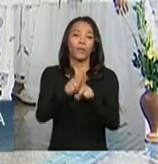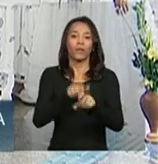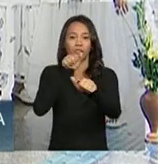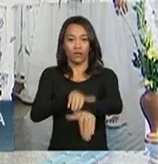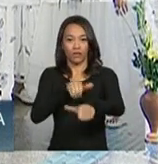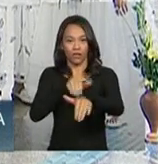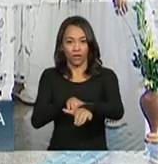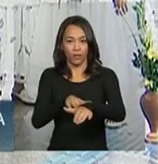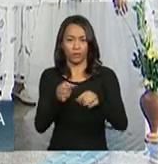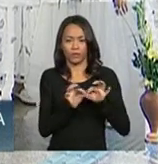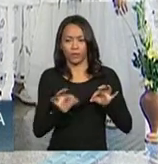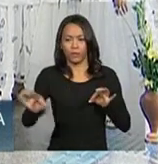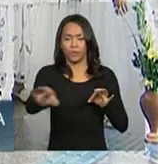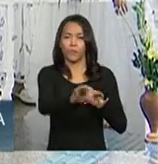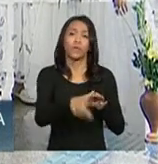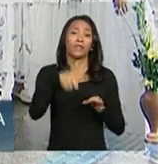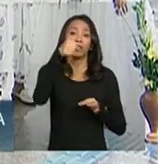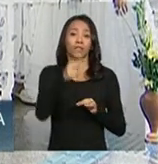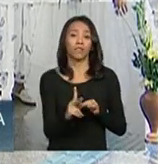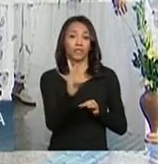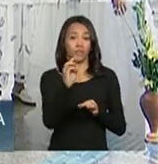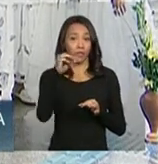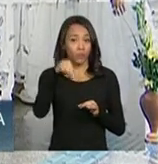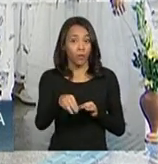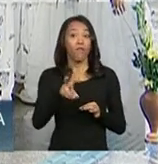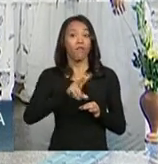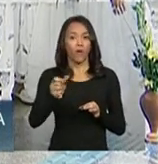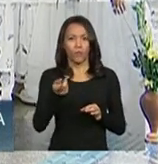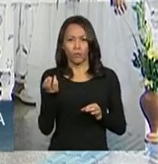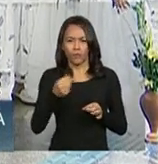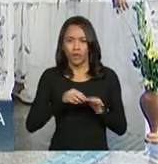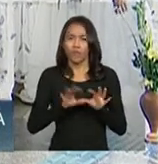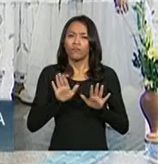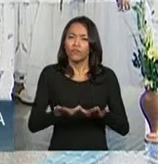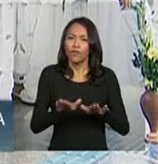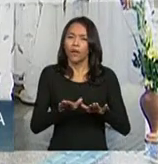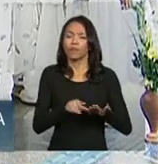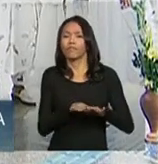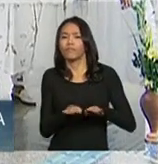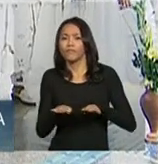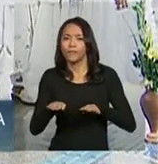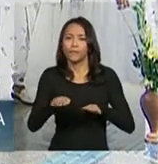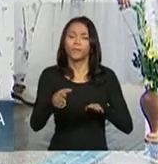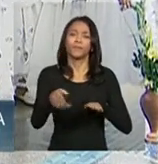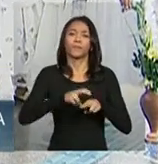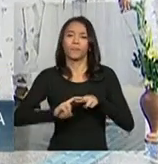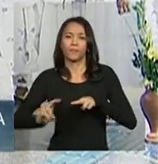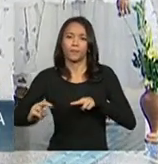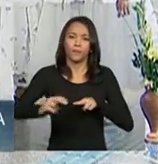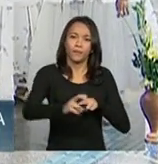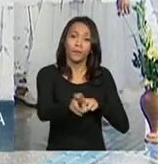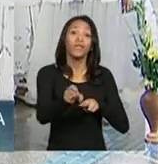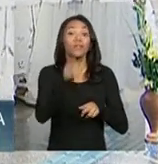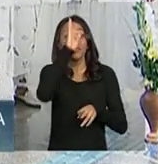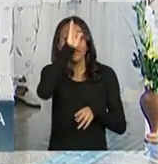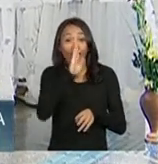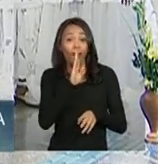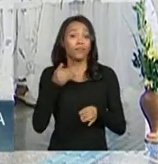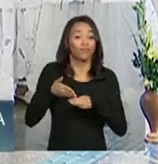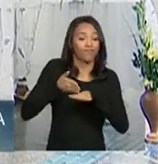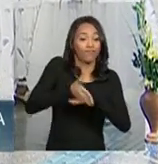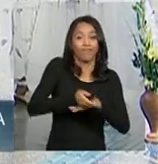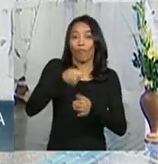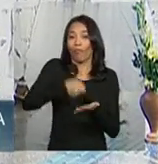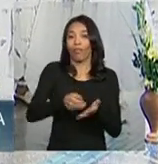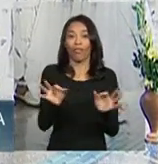São pouco mais de 7 quilômetros. Esse trecho vai funcionar com velocidade reduzida, em horário também reduzido e com passagem de graça. E esse